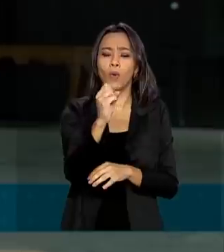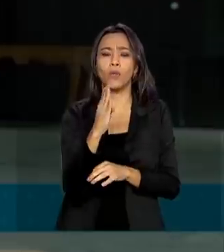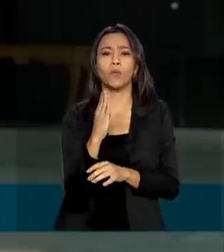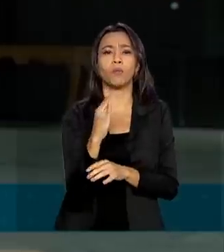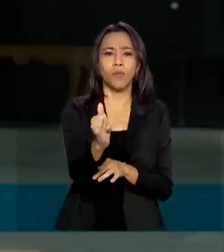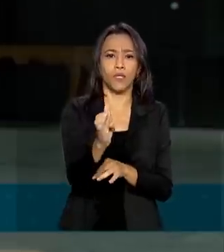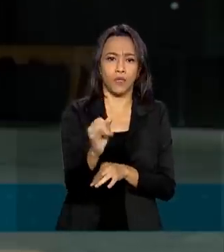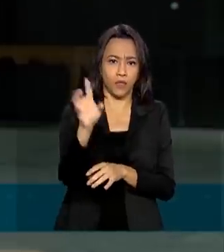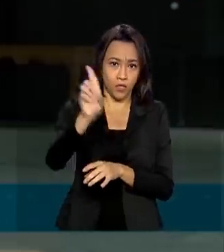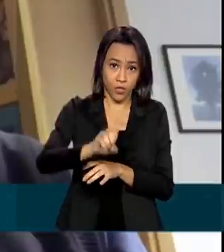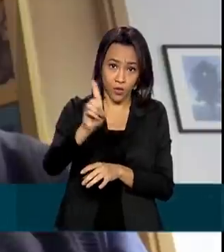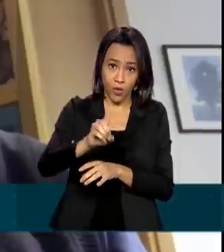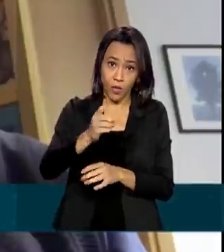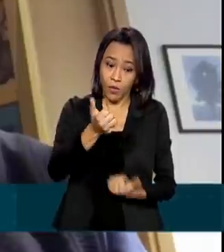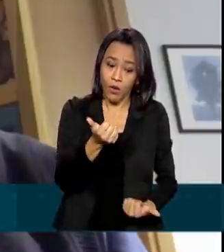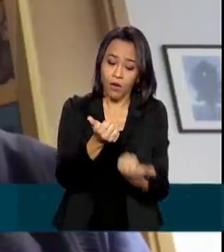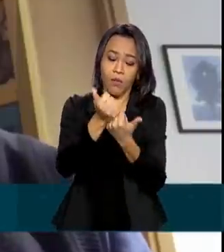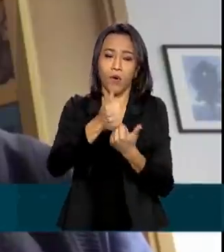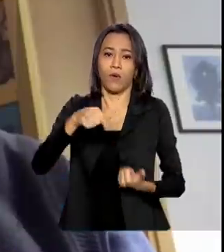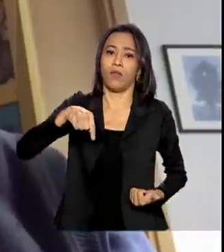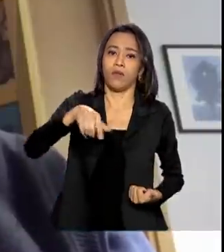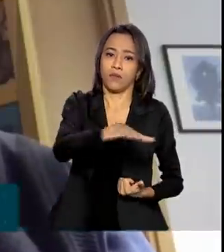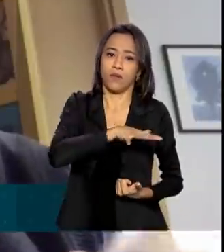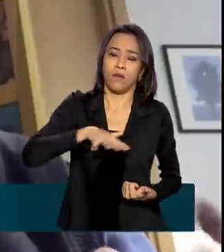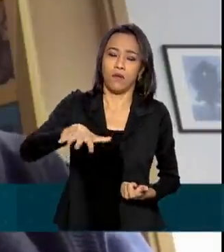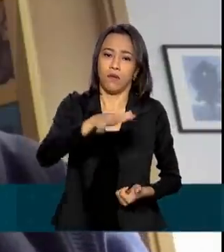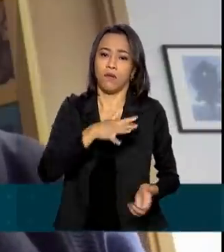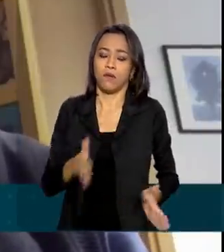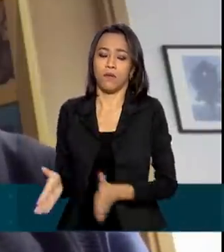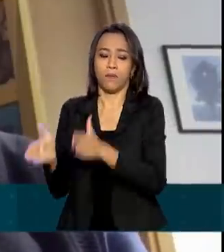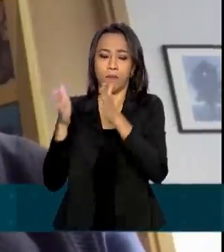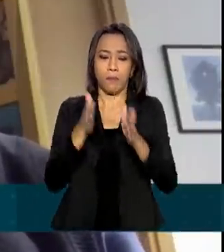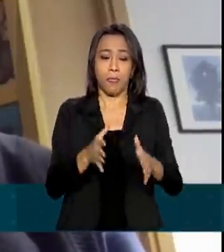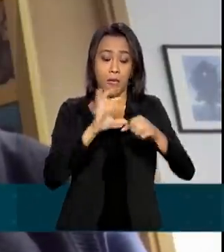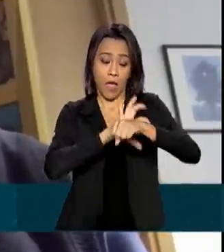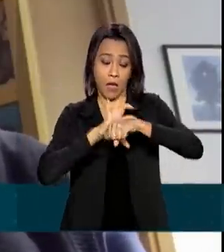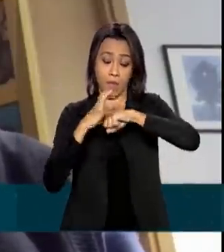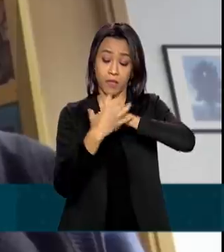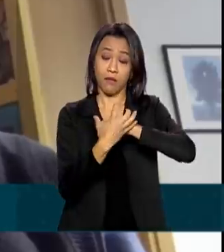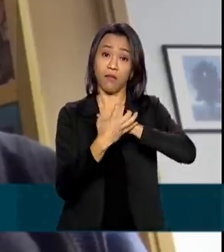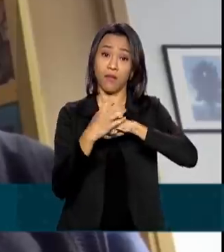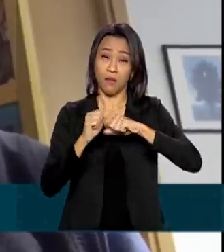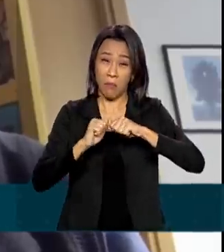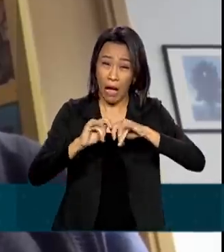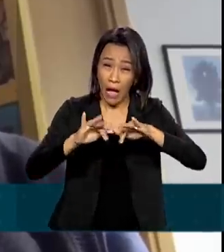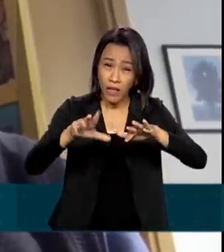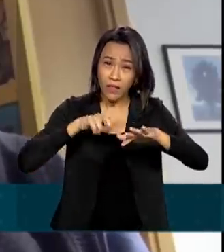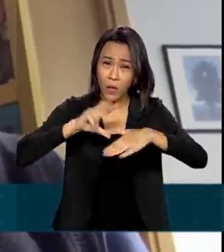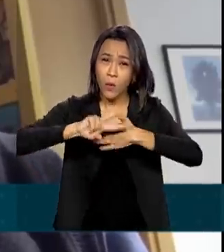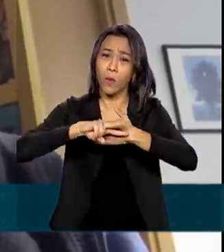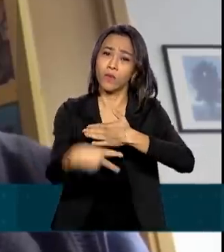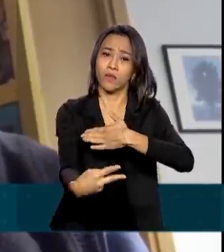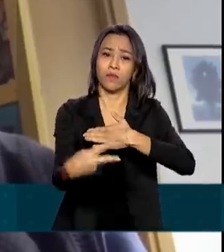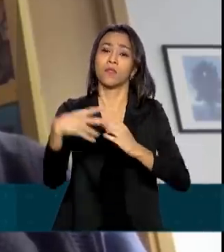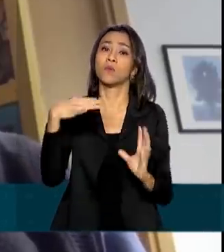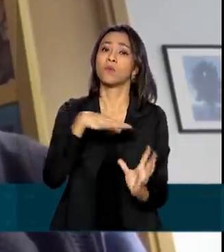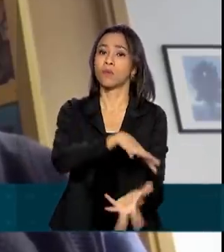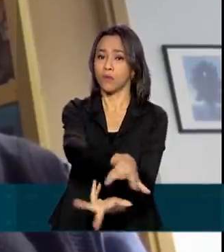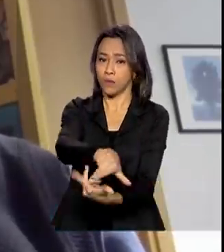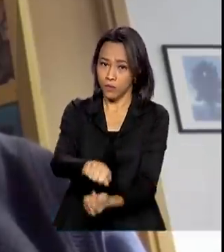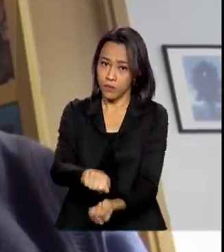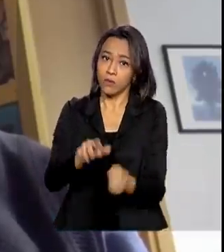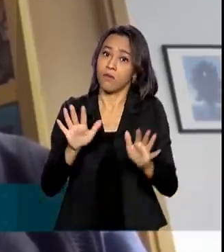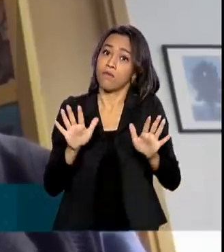com a ajuda desse setor. A pandemia atinge o mundo como um todo, mas é